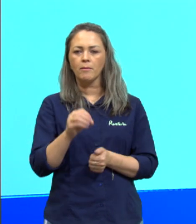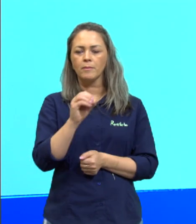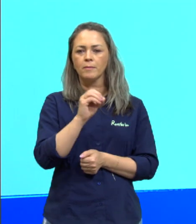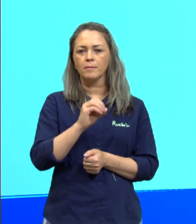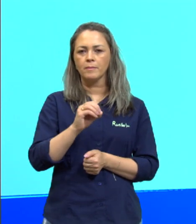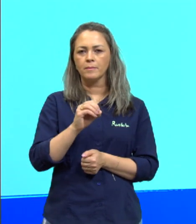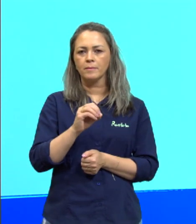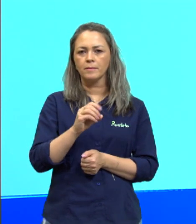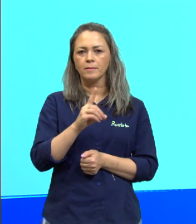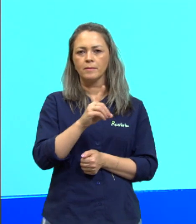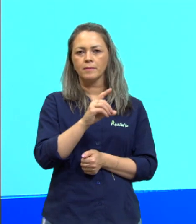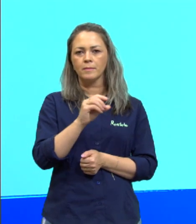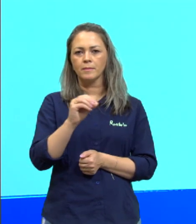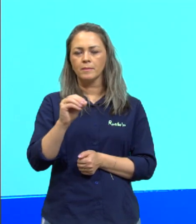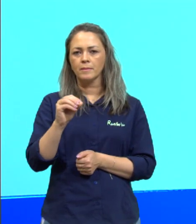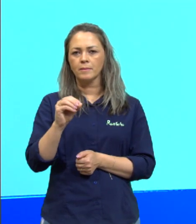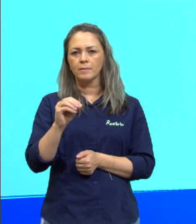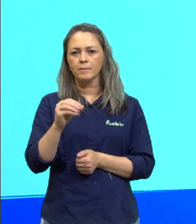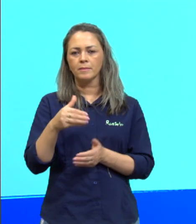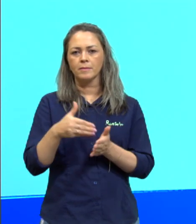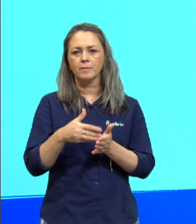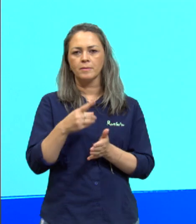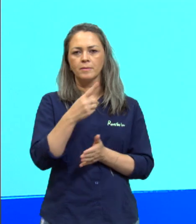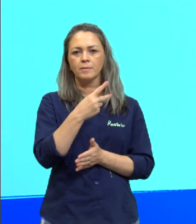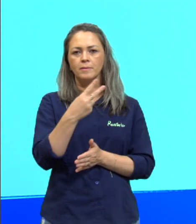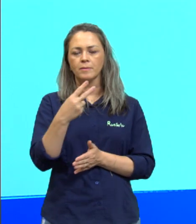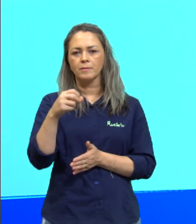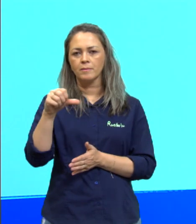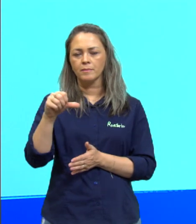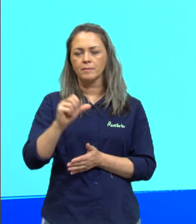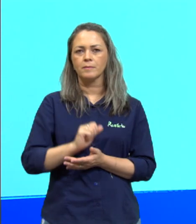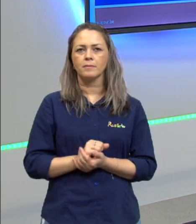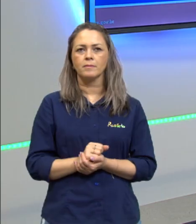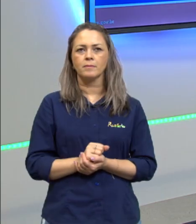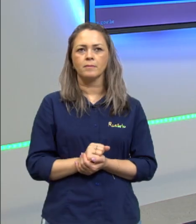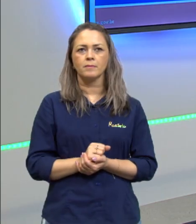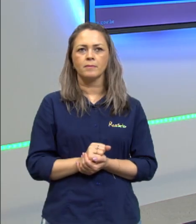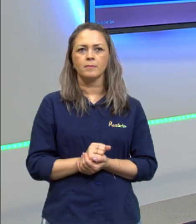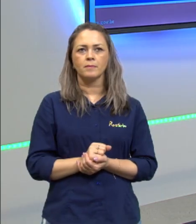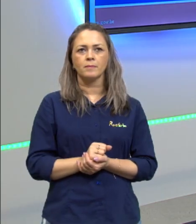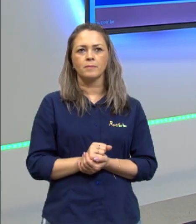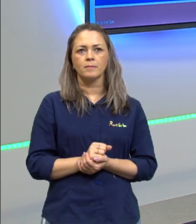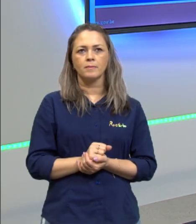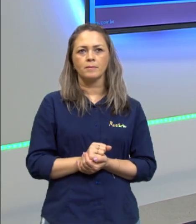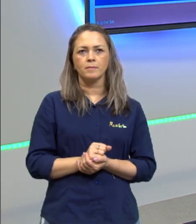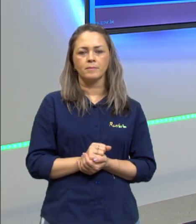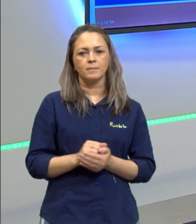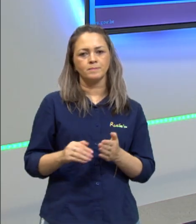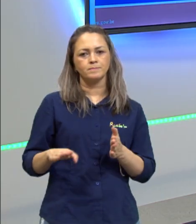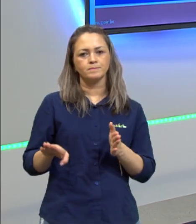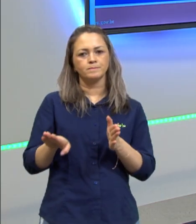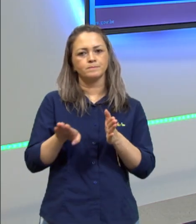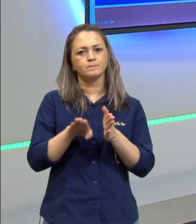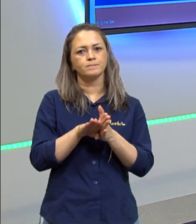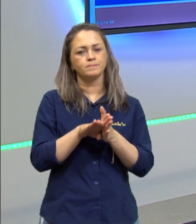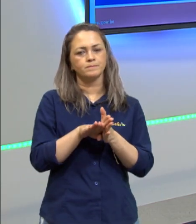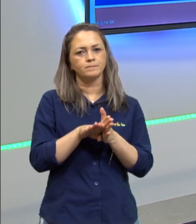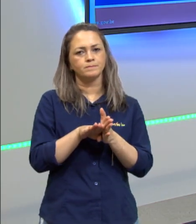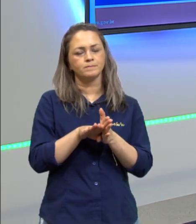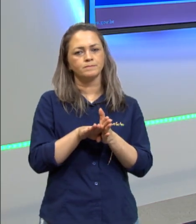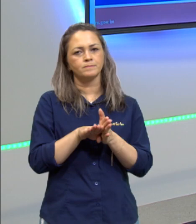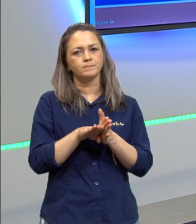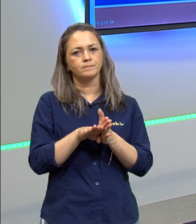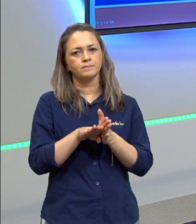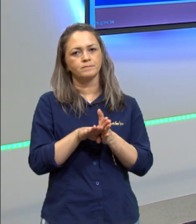que esteja de 100 a 129 uma que está no limite que é uma taxa que